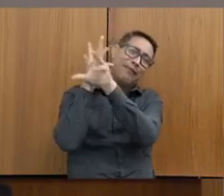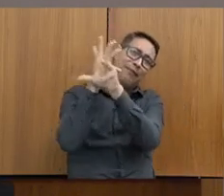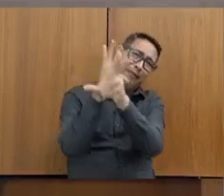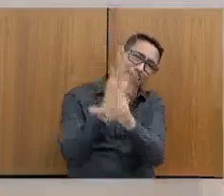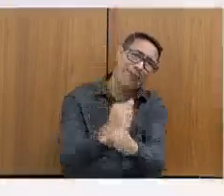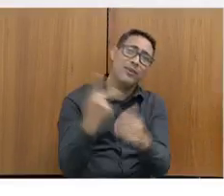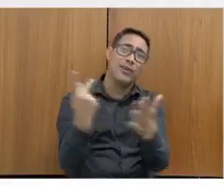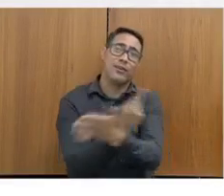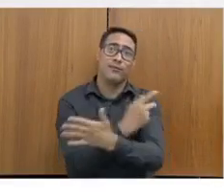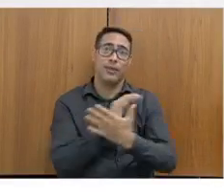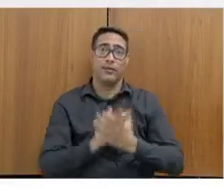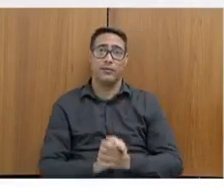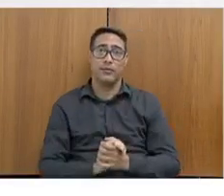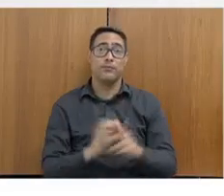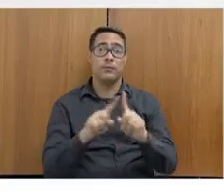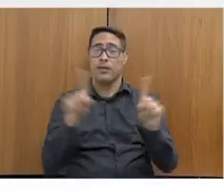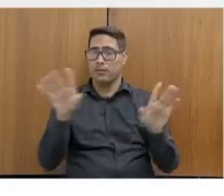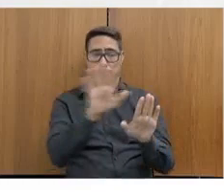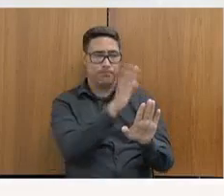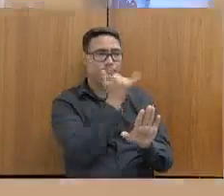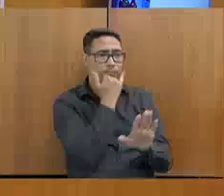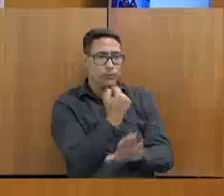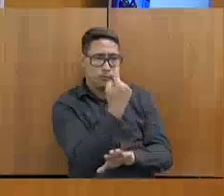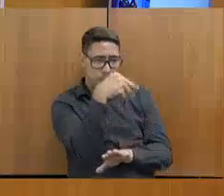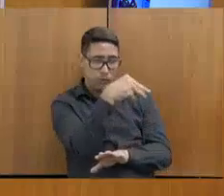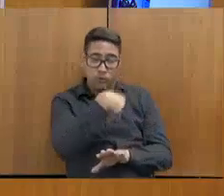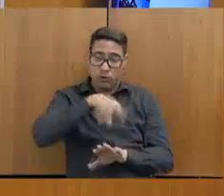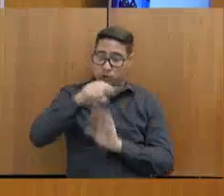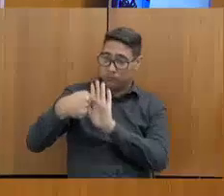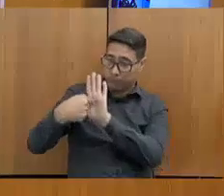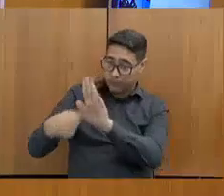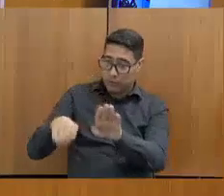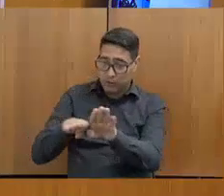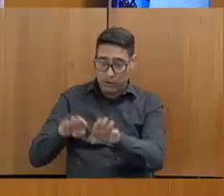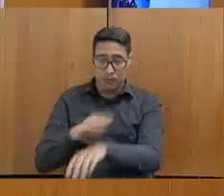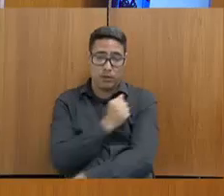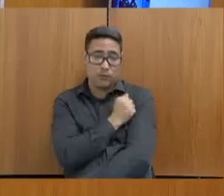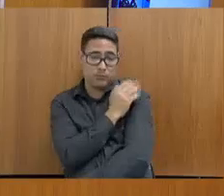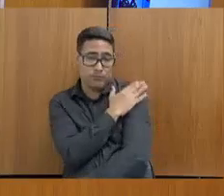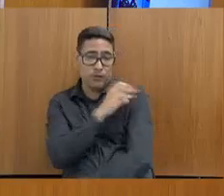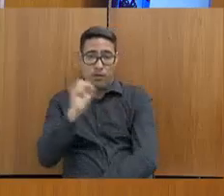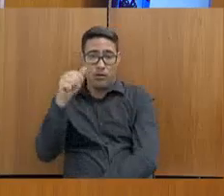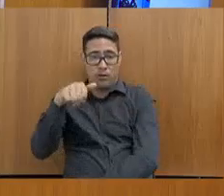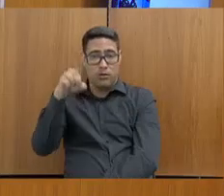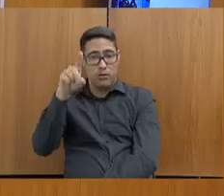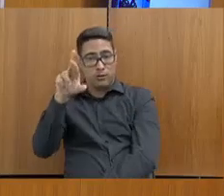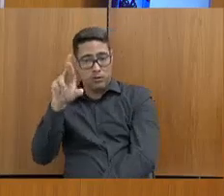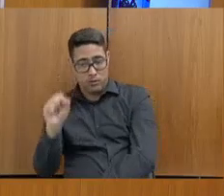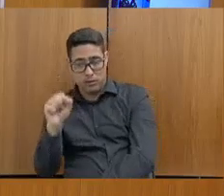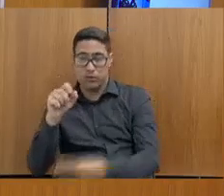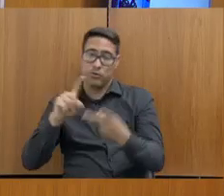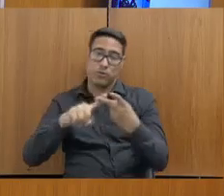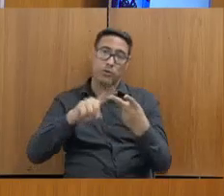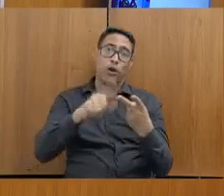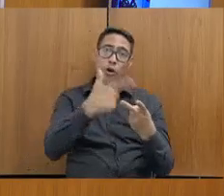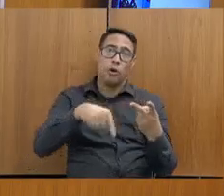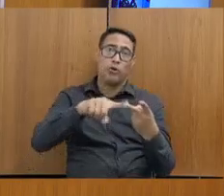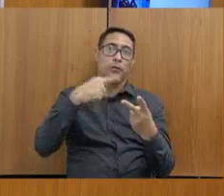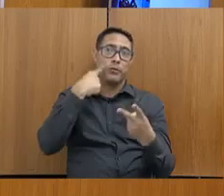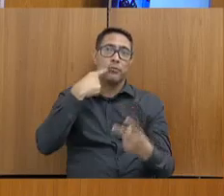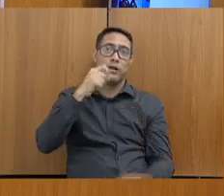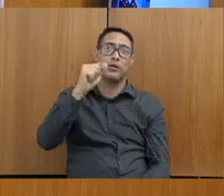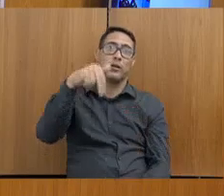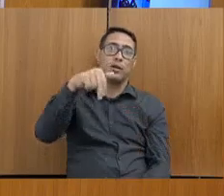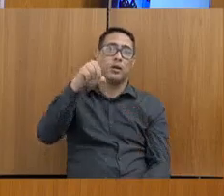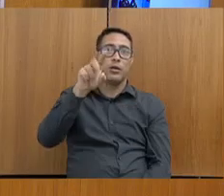Só um segundo. Só para registrar a presença do deputado Coronel Sandro e também da deputada Andréa de Jesus, presidente da Comissão de Direitos Humanos,